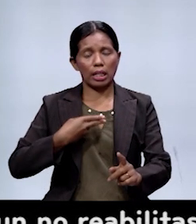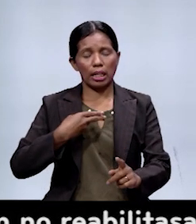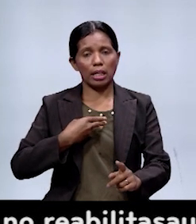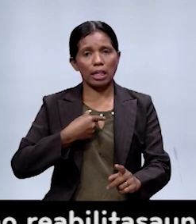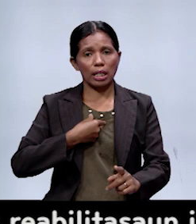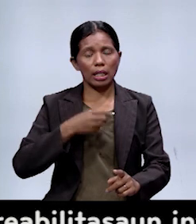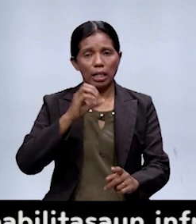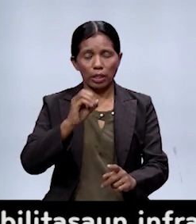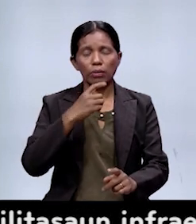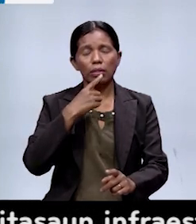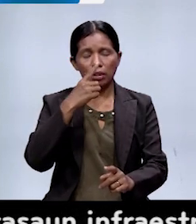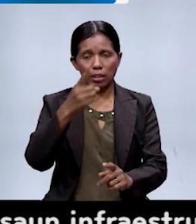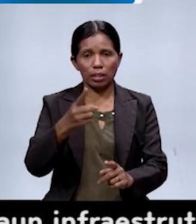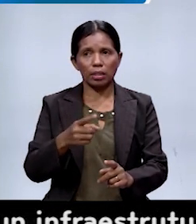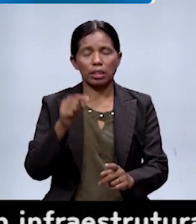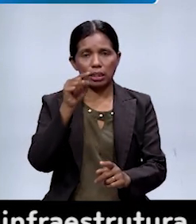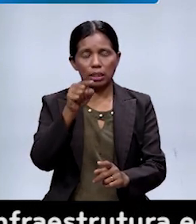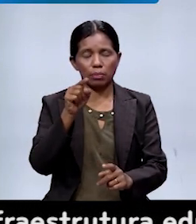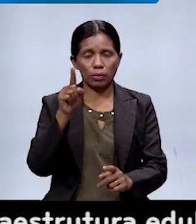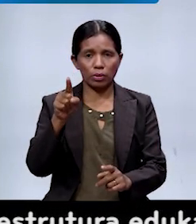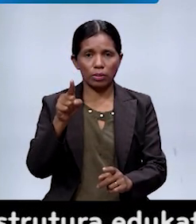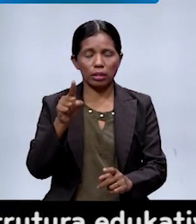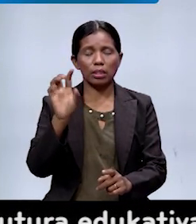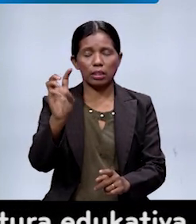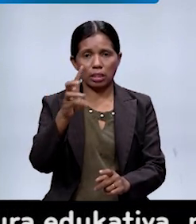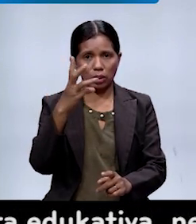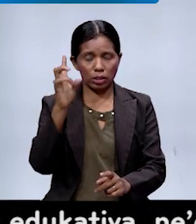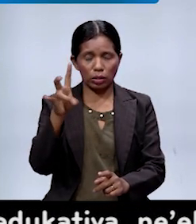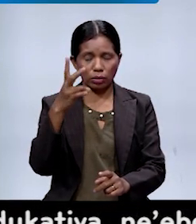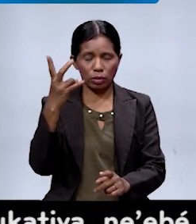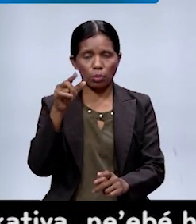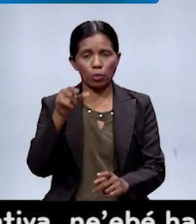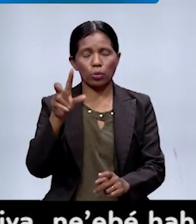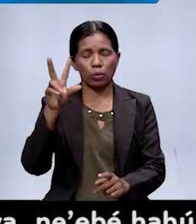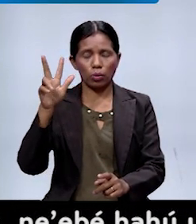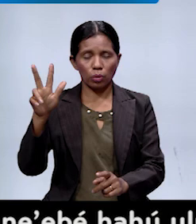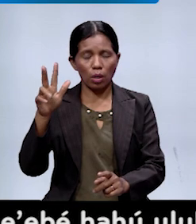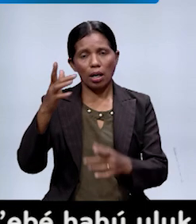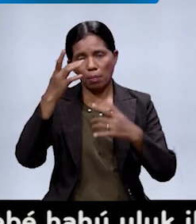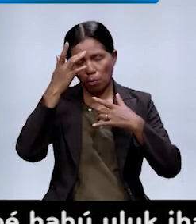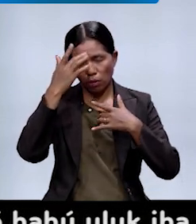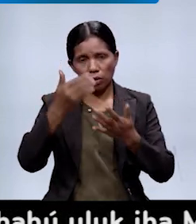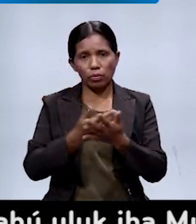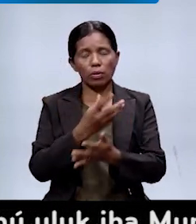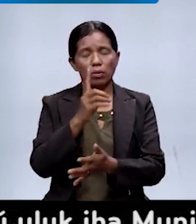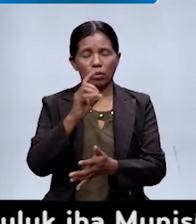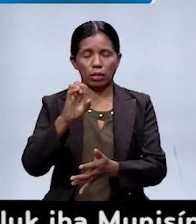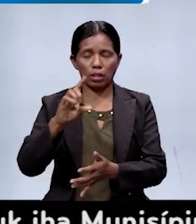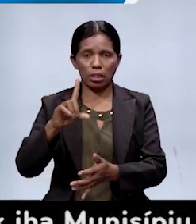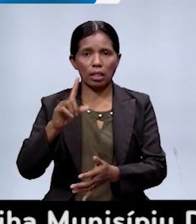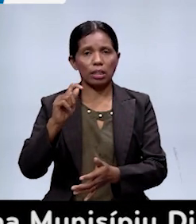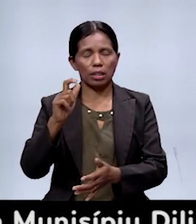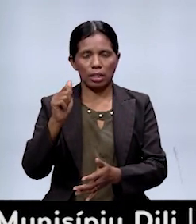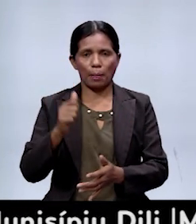alineagem B.ida.atushnen sanuluresin Hitu.rua Delta, variante nebepreocupante.